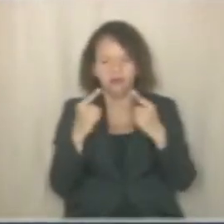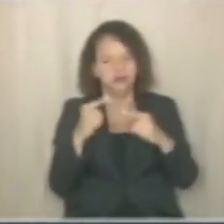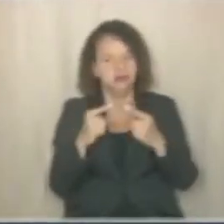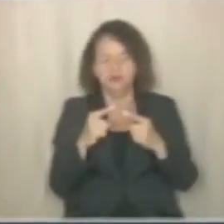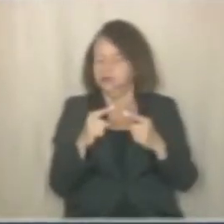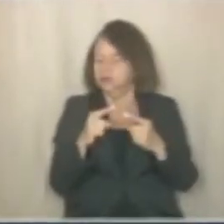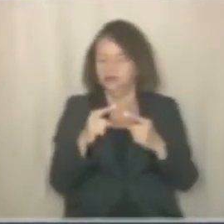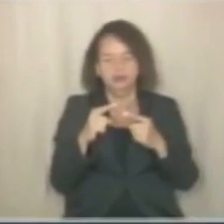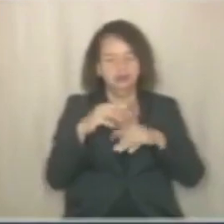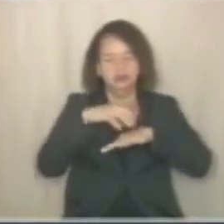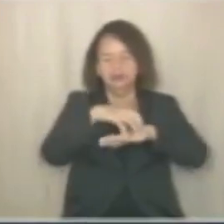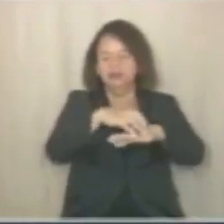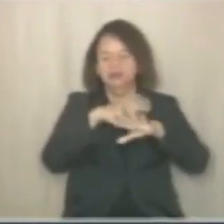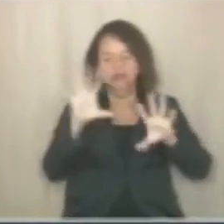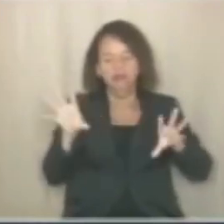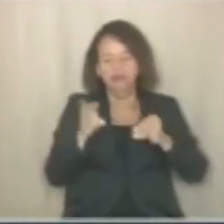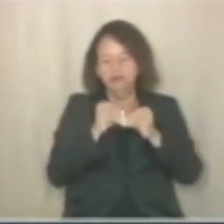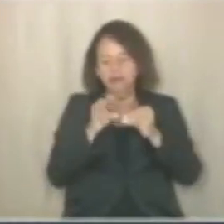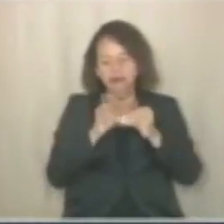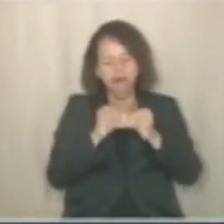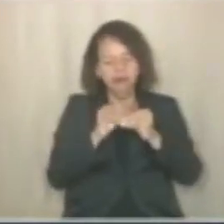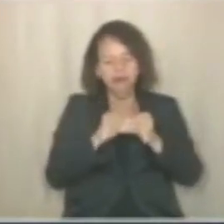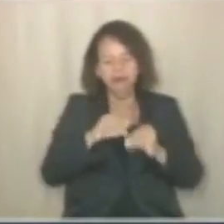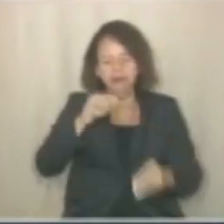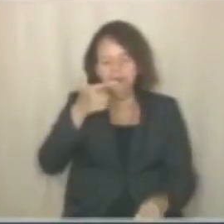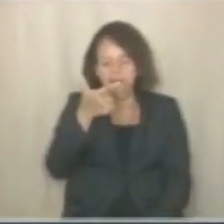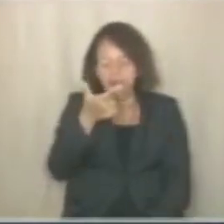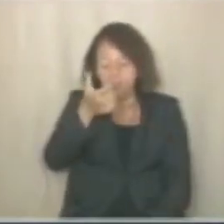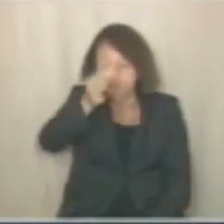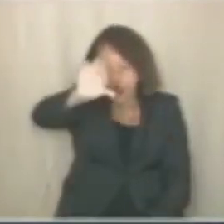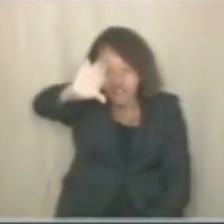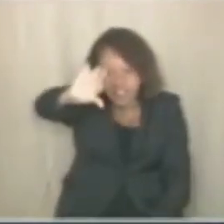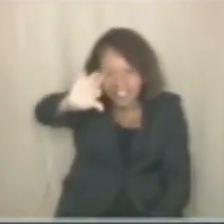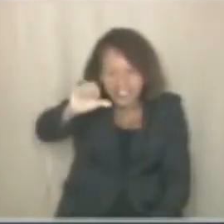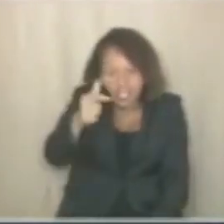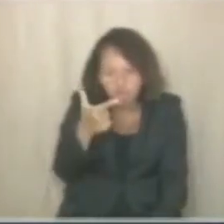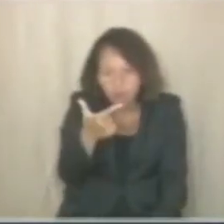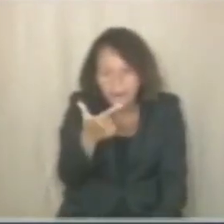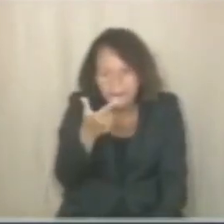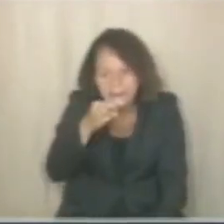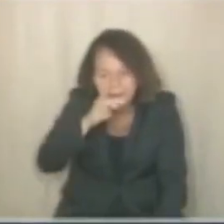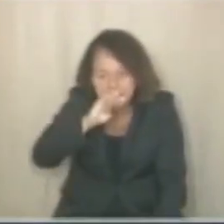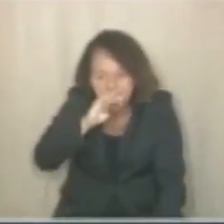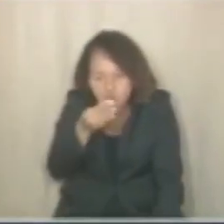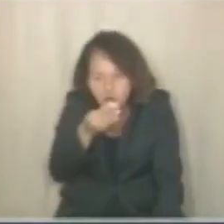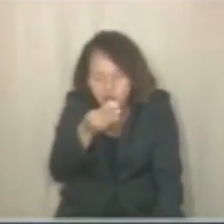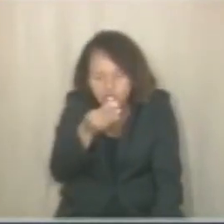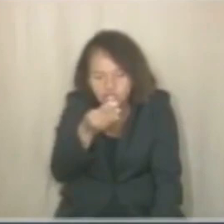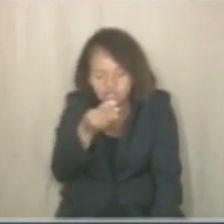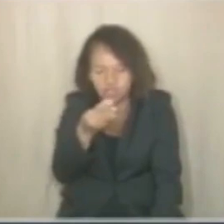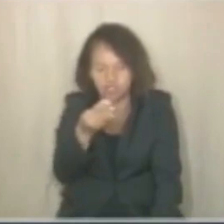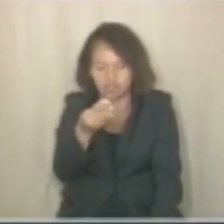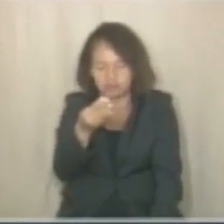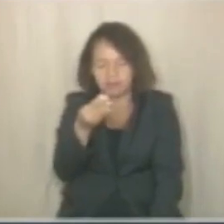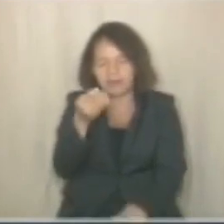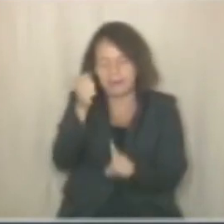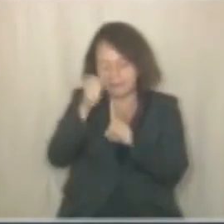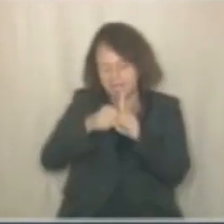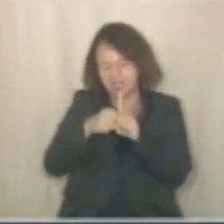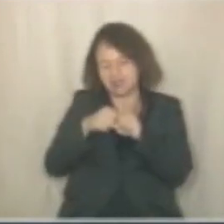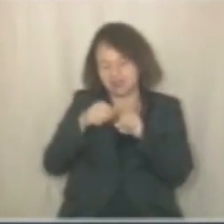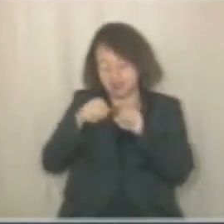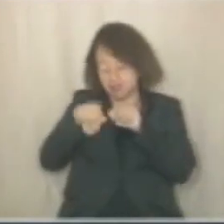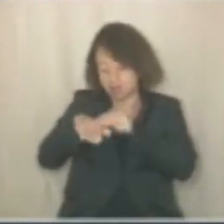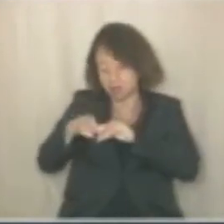complementar. 92 milhões foram subsidiados. A gente fechou em outubro, mês de setembro, o